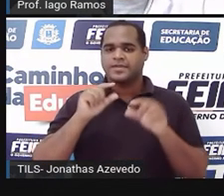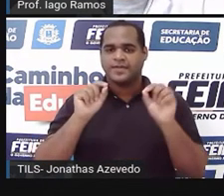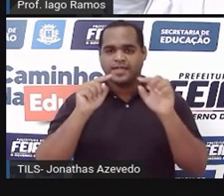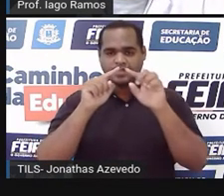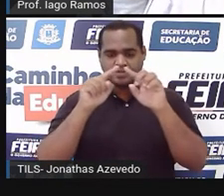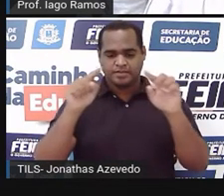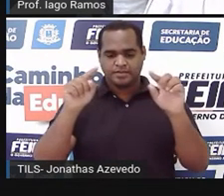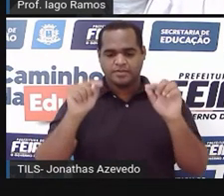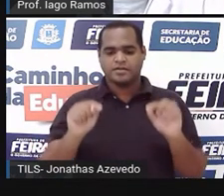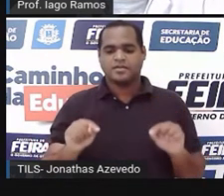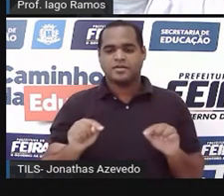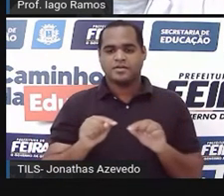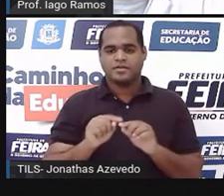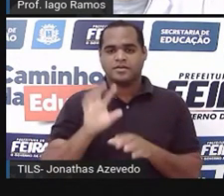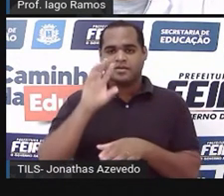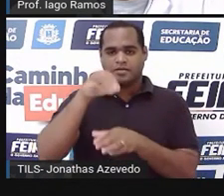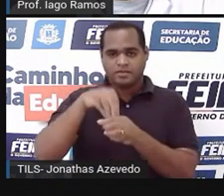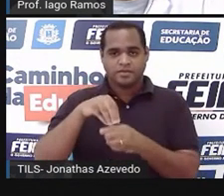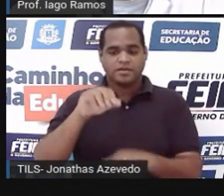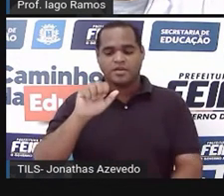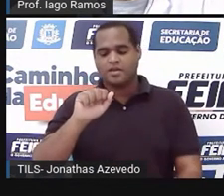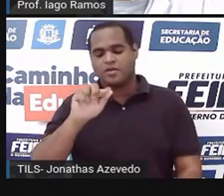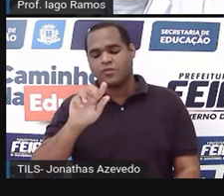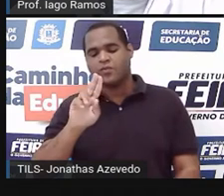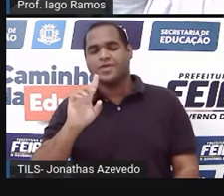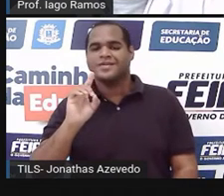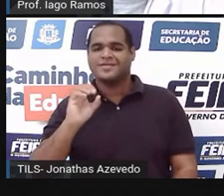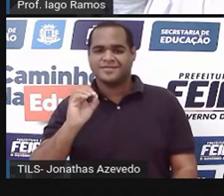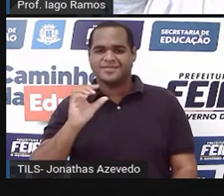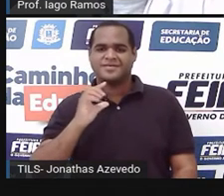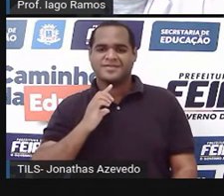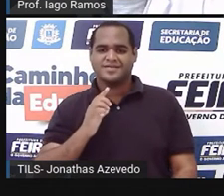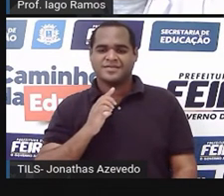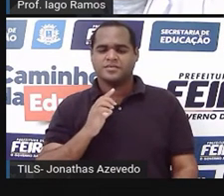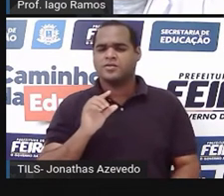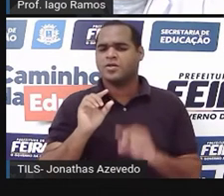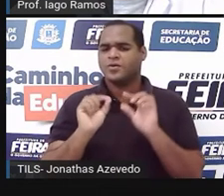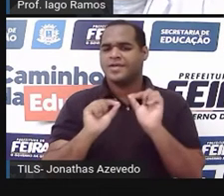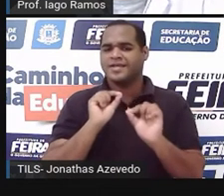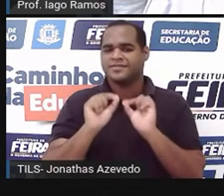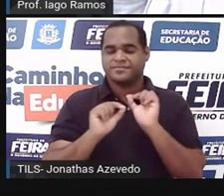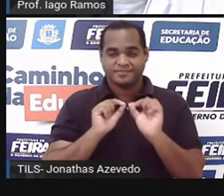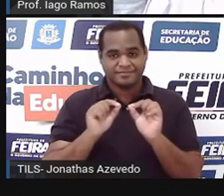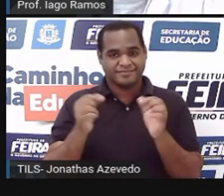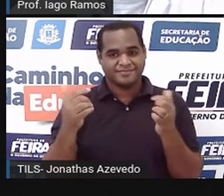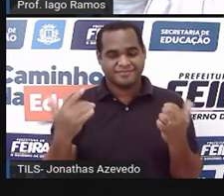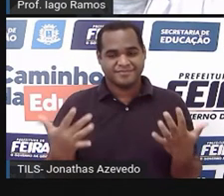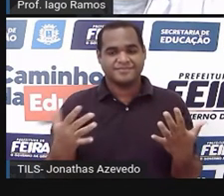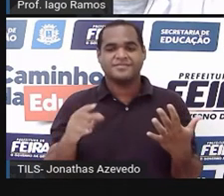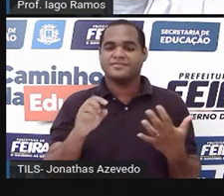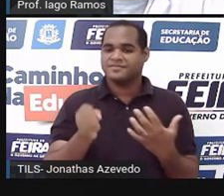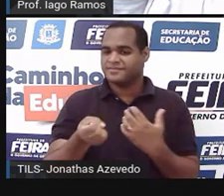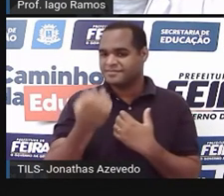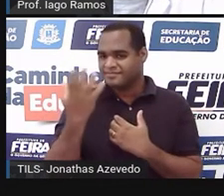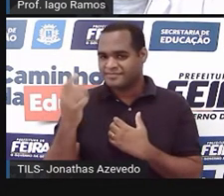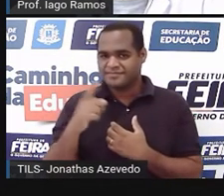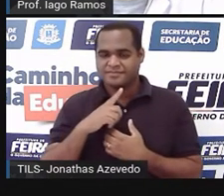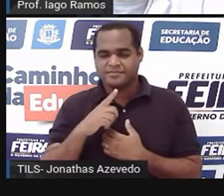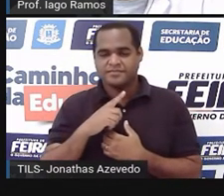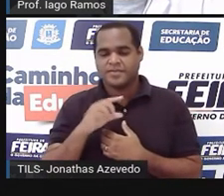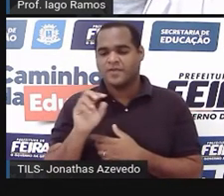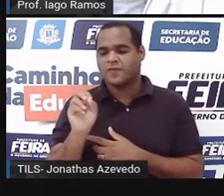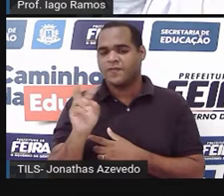dentro são ângulos agudos. E o que são ângulos agudos? São aqueles ângulos que têm